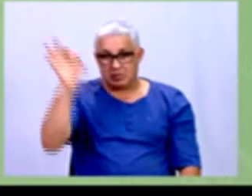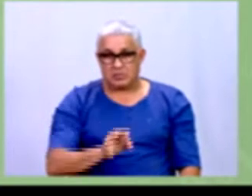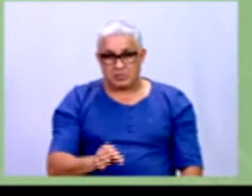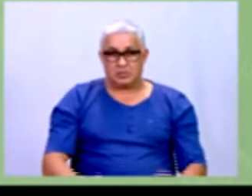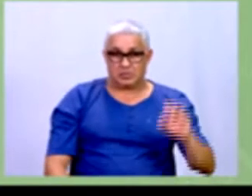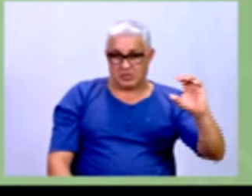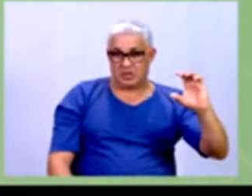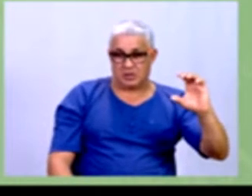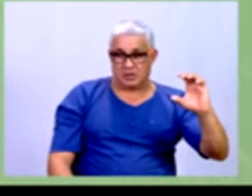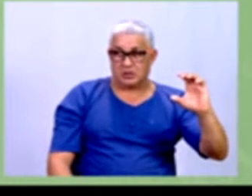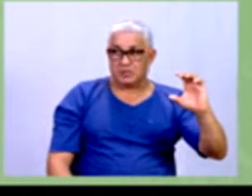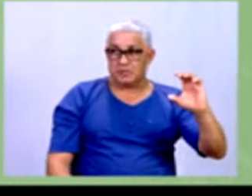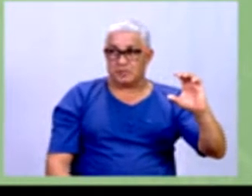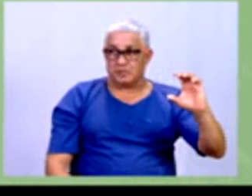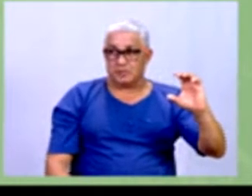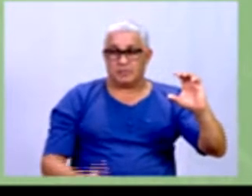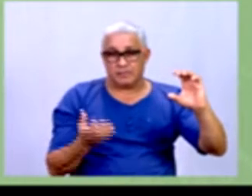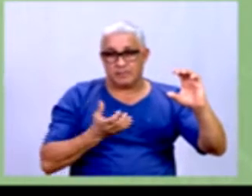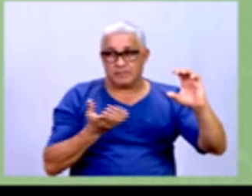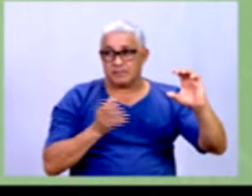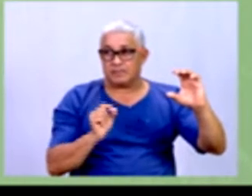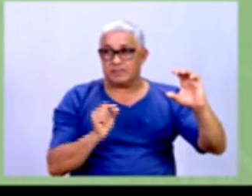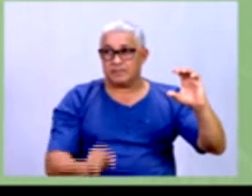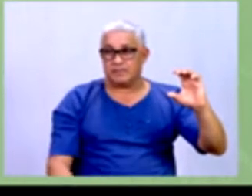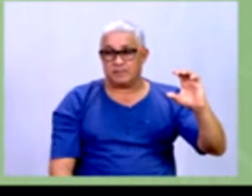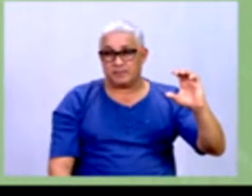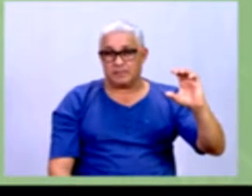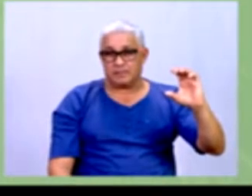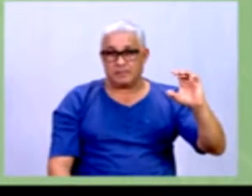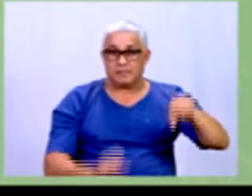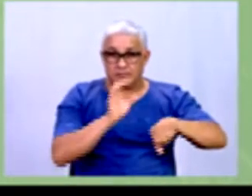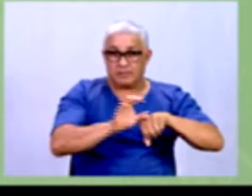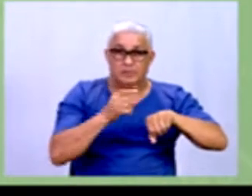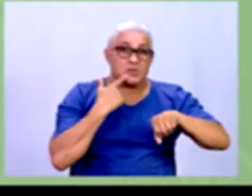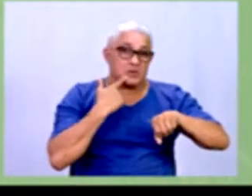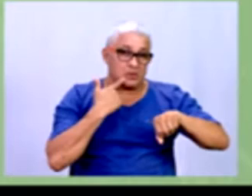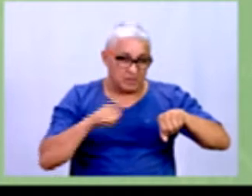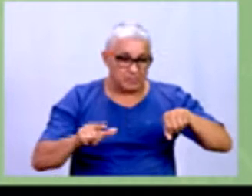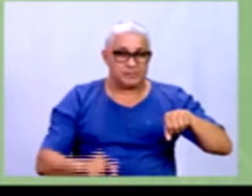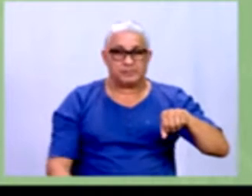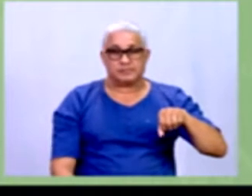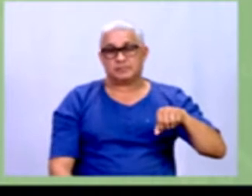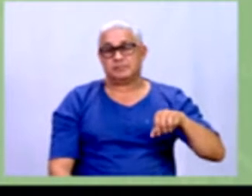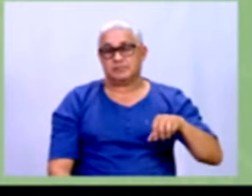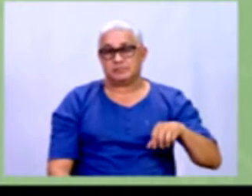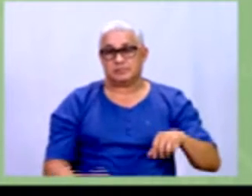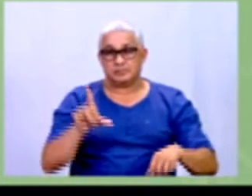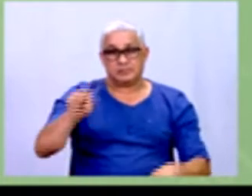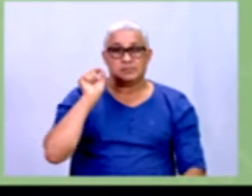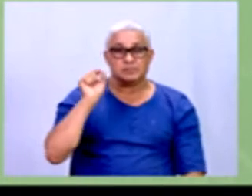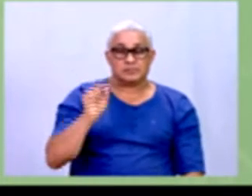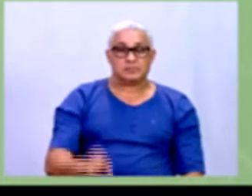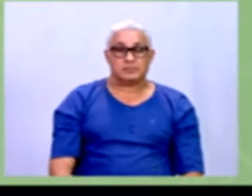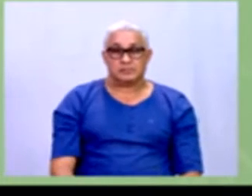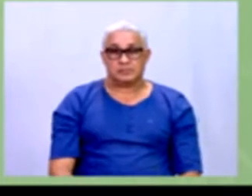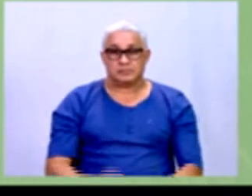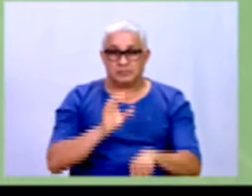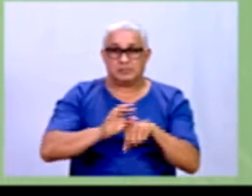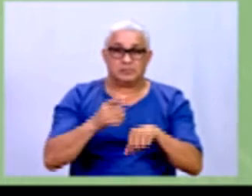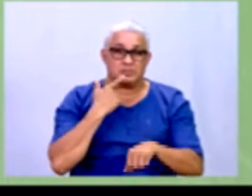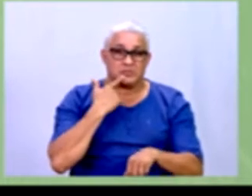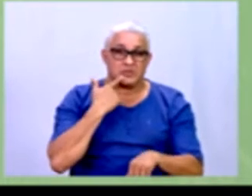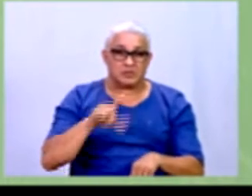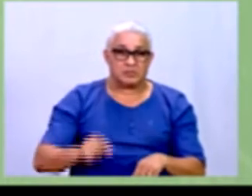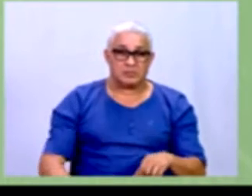C querem fazer o curso de idioma. Preferem mais, falando aqui do curso de idioma,